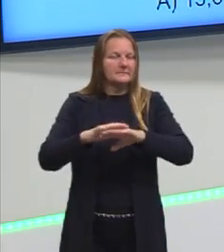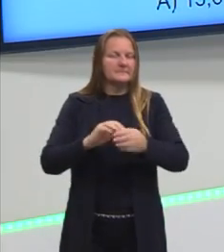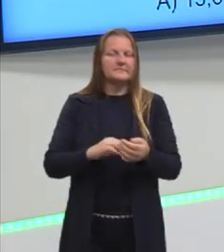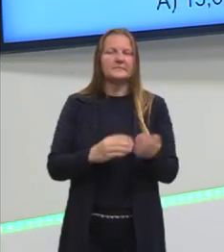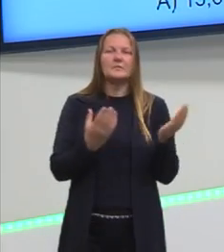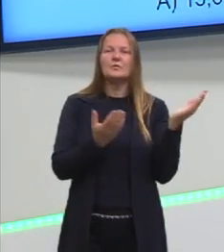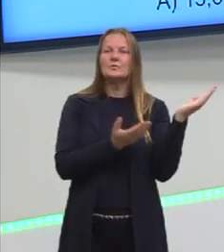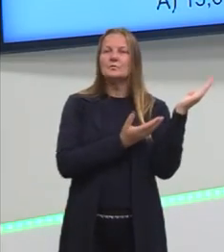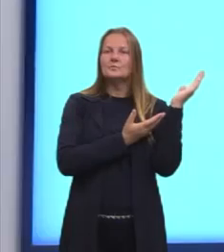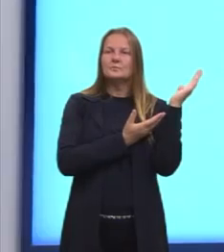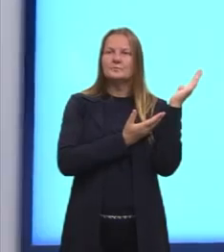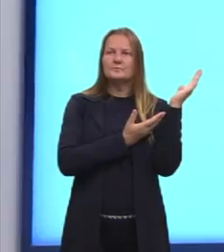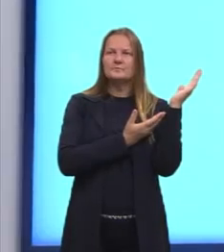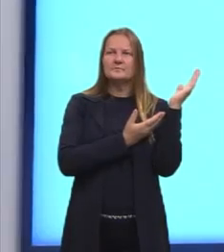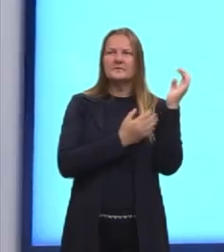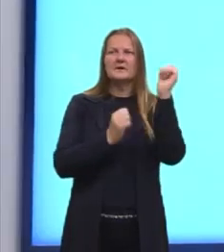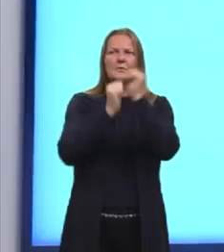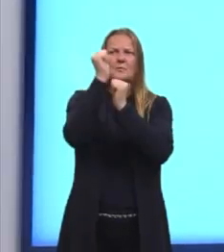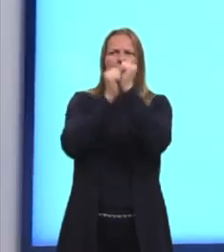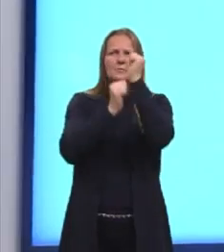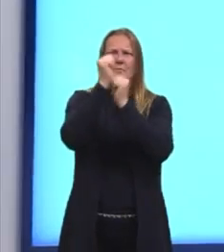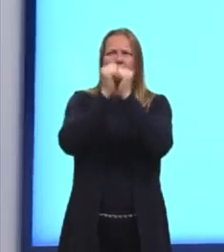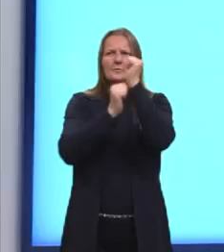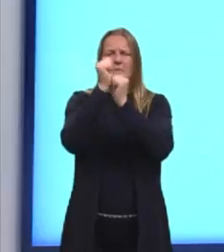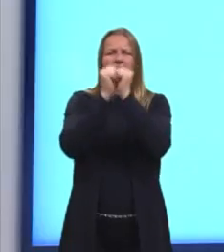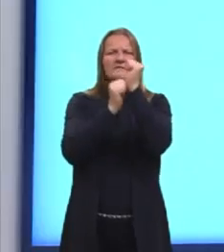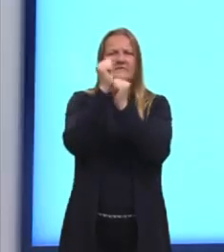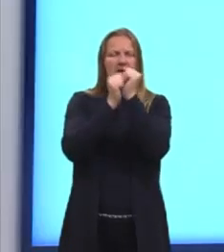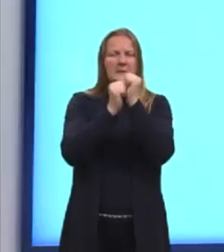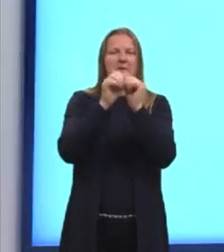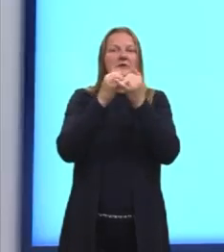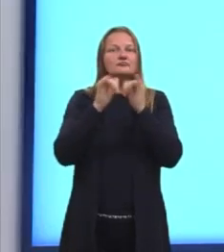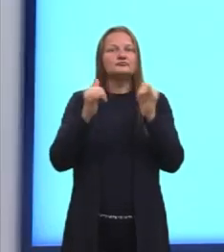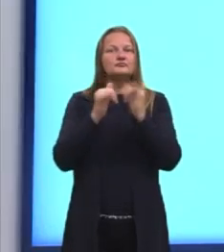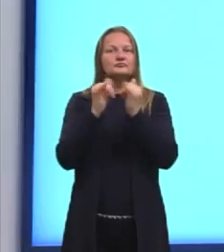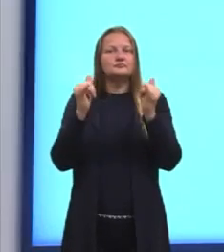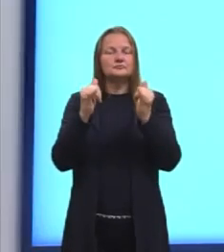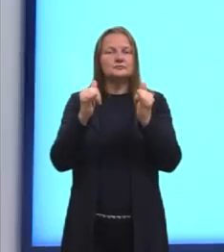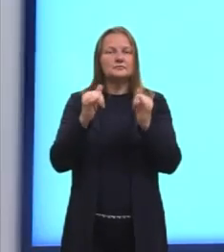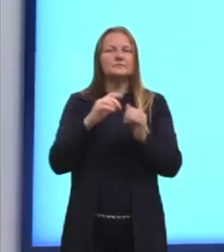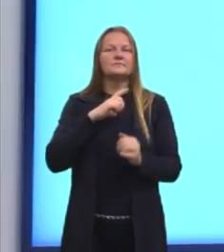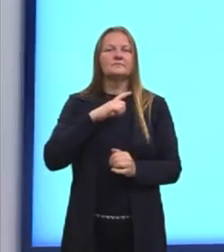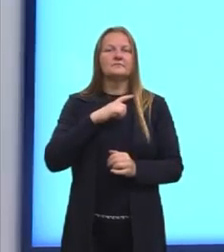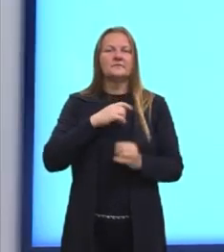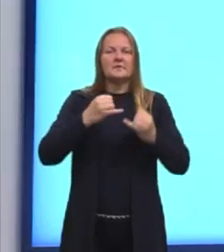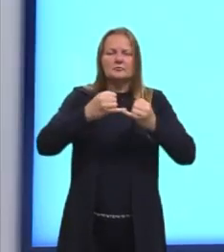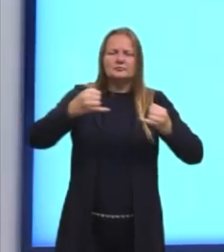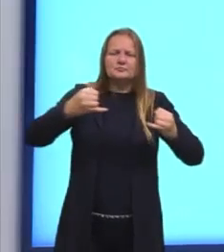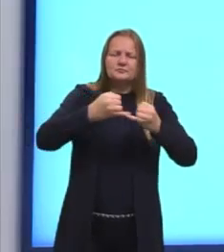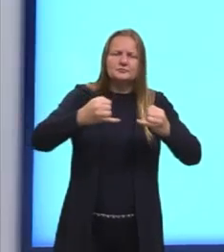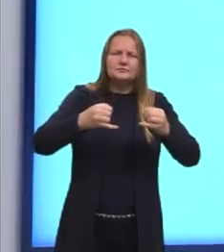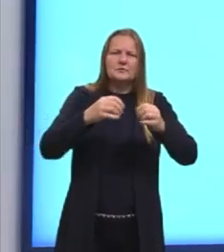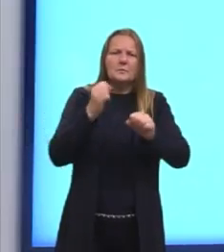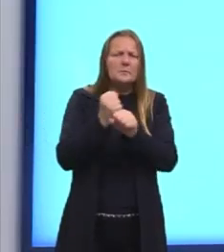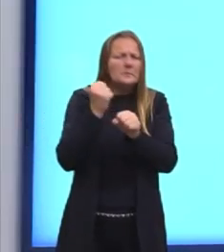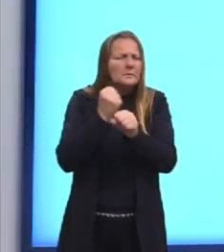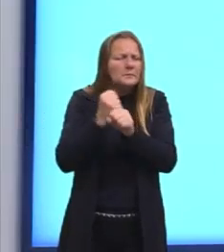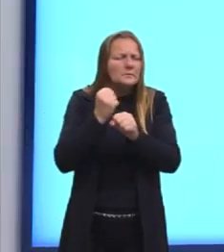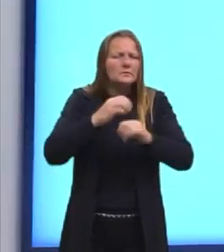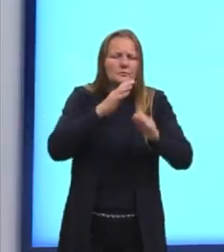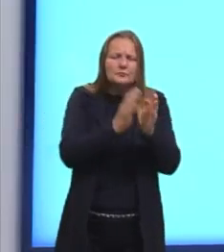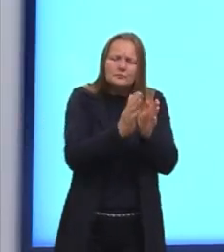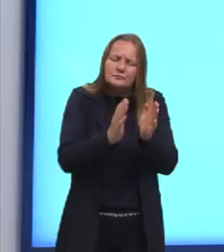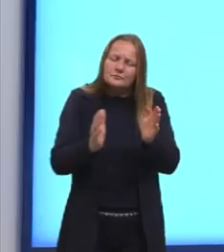Em uma fábrica de circuitos elétricos, há diversas linhas de produção e montagem.